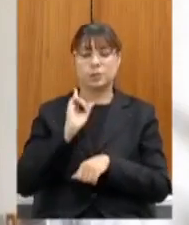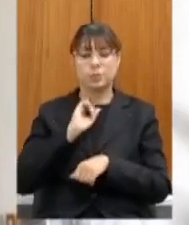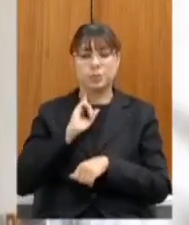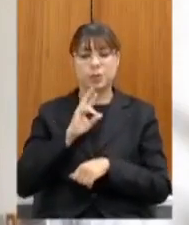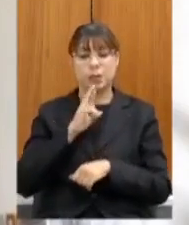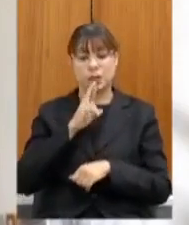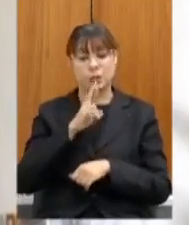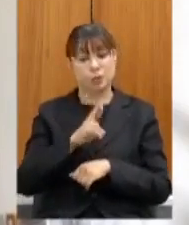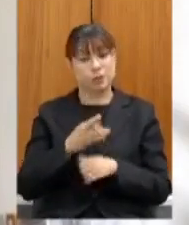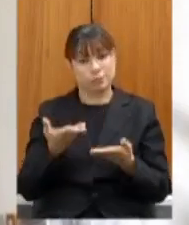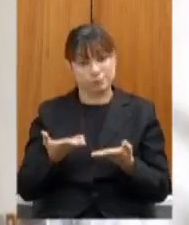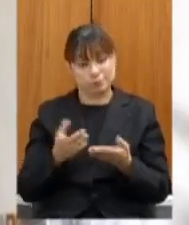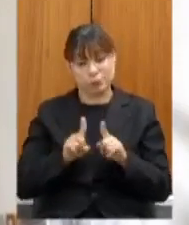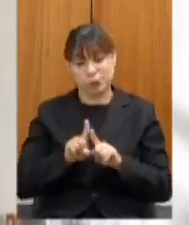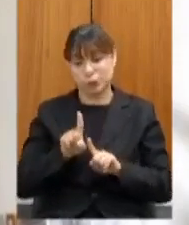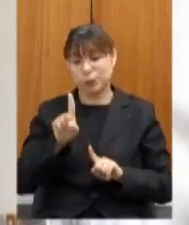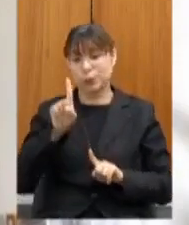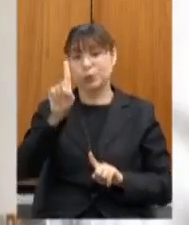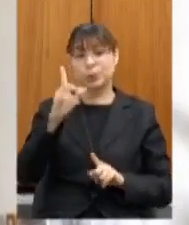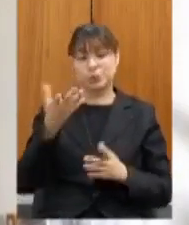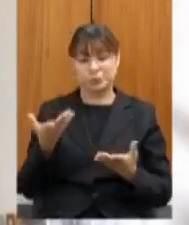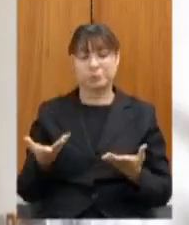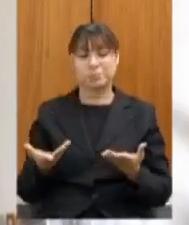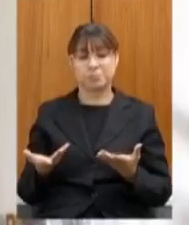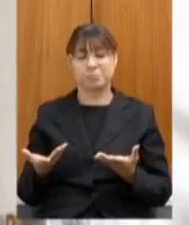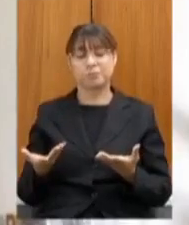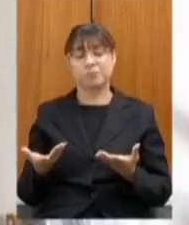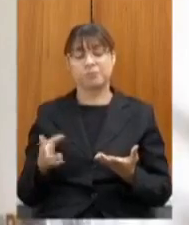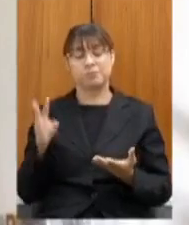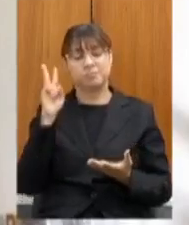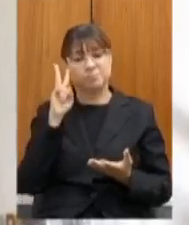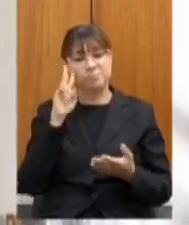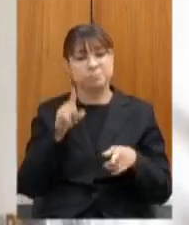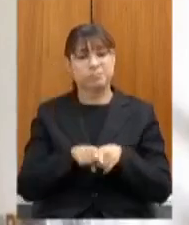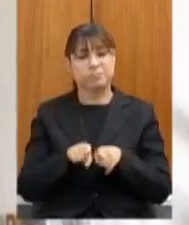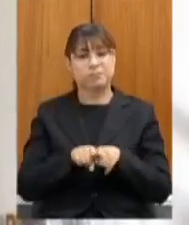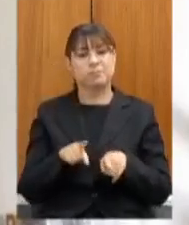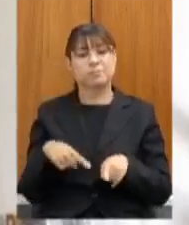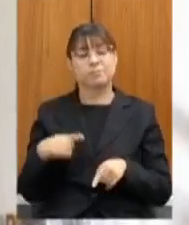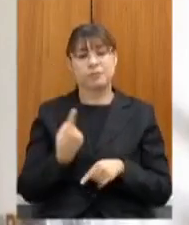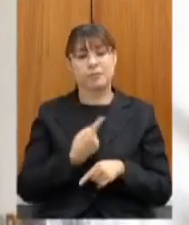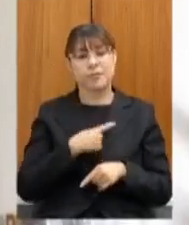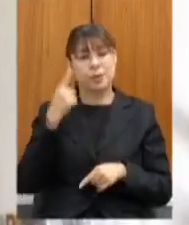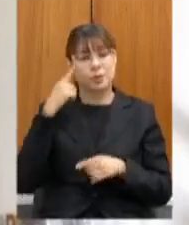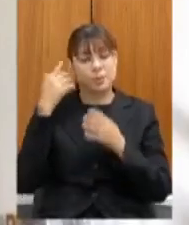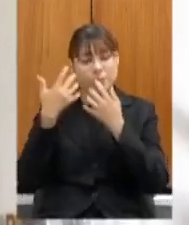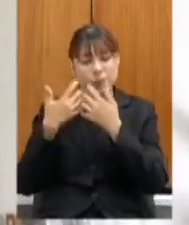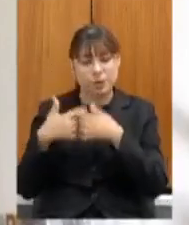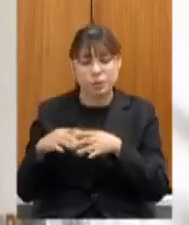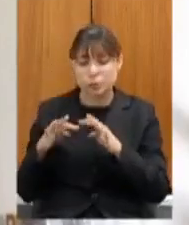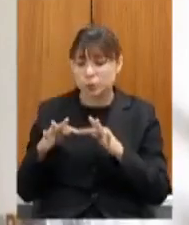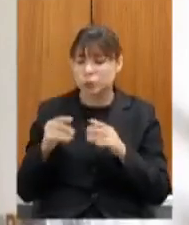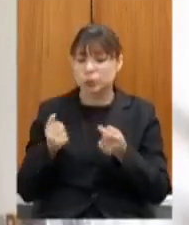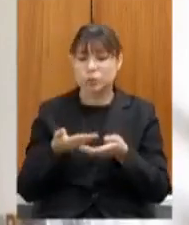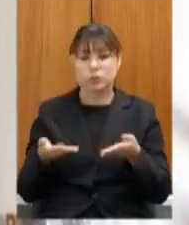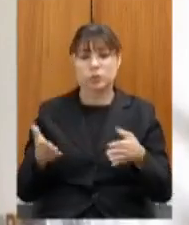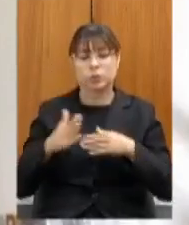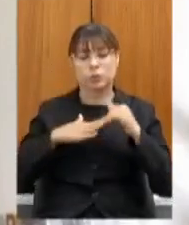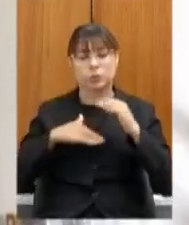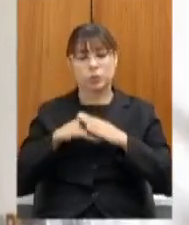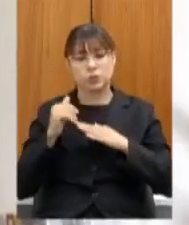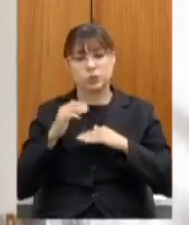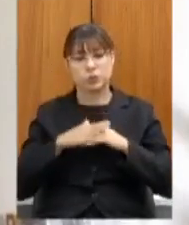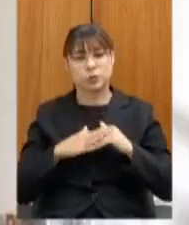são os índices aumentando e lembrando que nós preservamos pensamos em todos em todos os profissionais